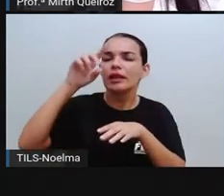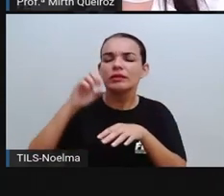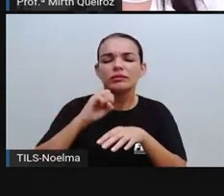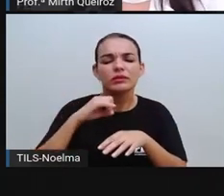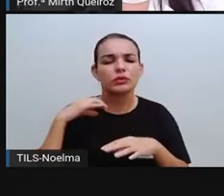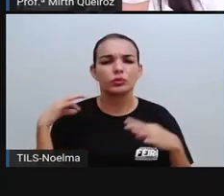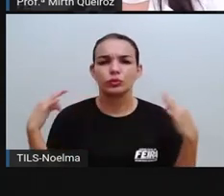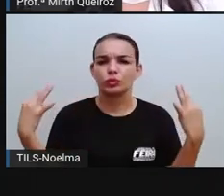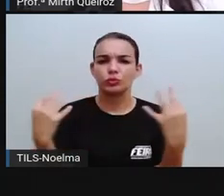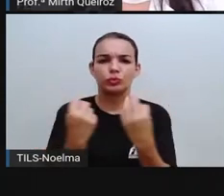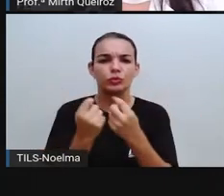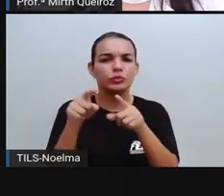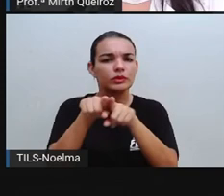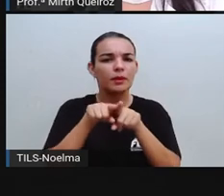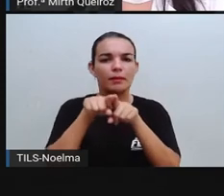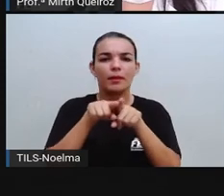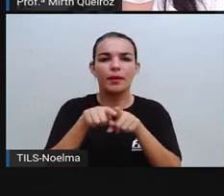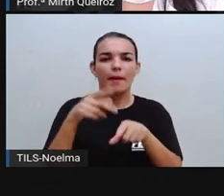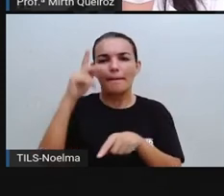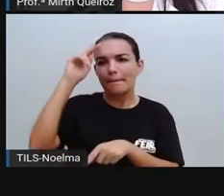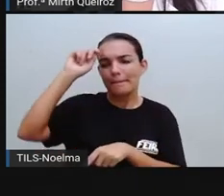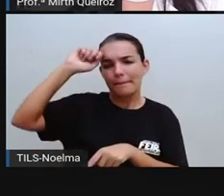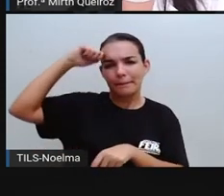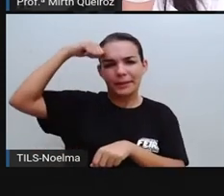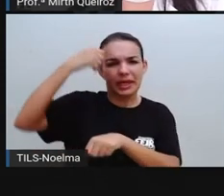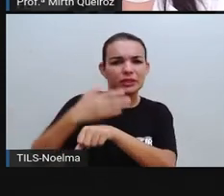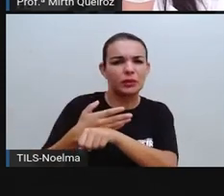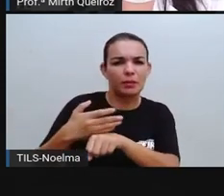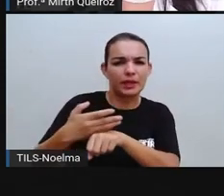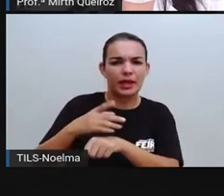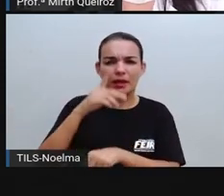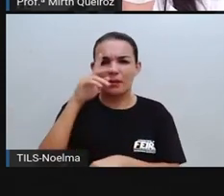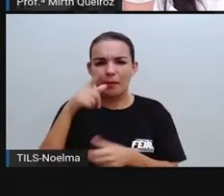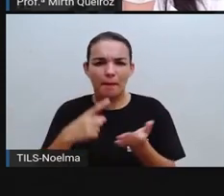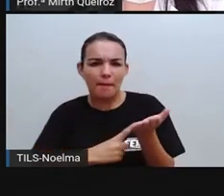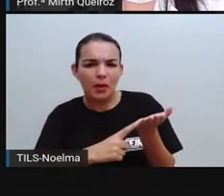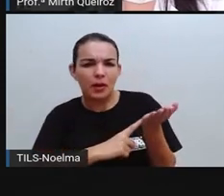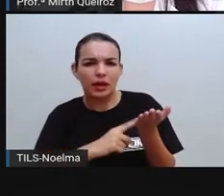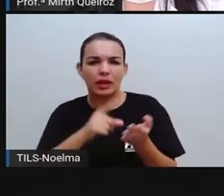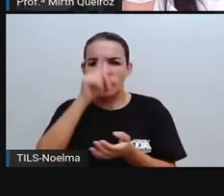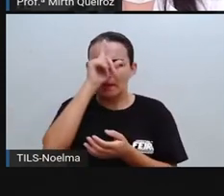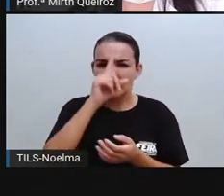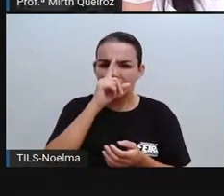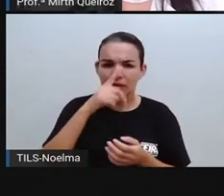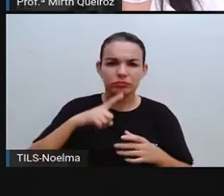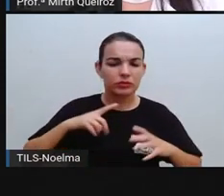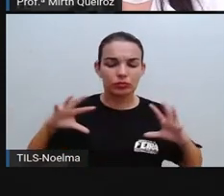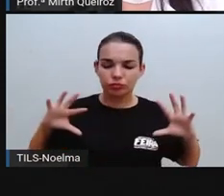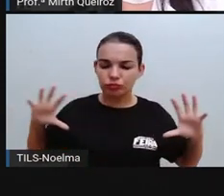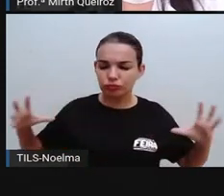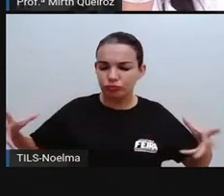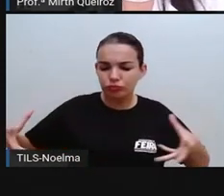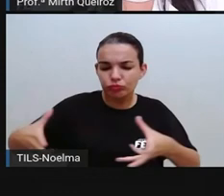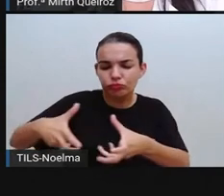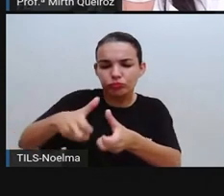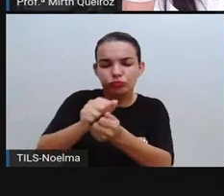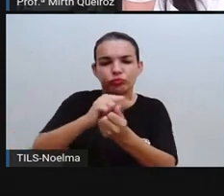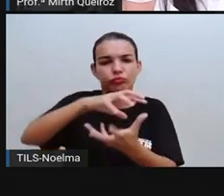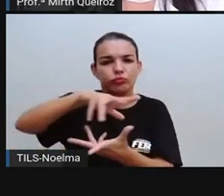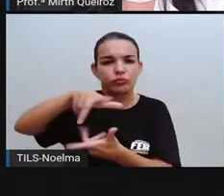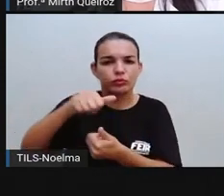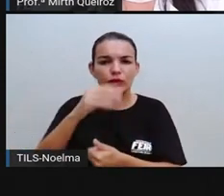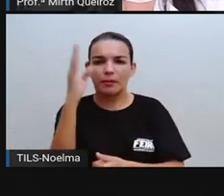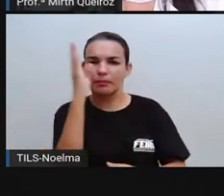brancos, pardos, amarelos, somos uma nação unidos por elas. Herdamos culturas de todos um pouquinho. A